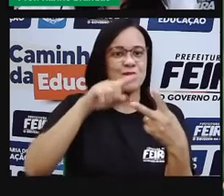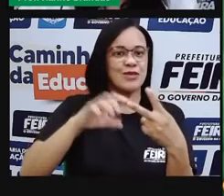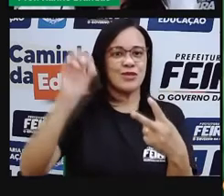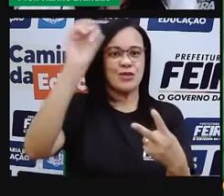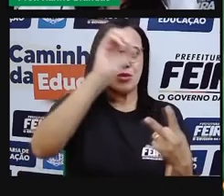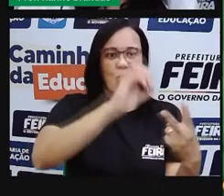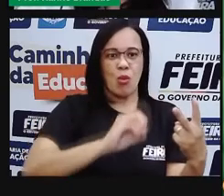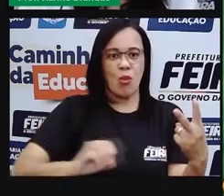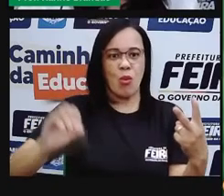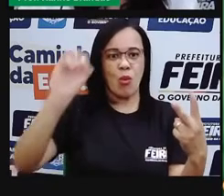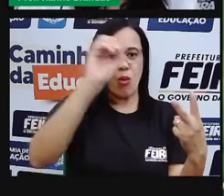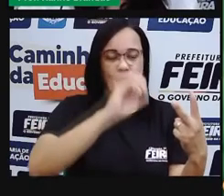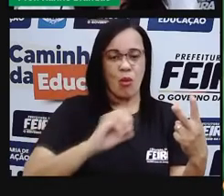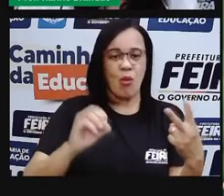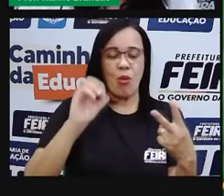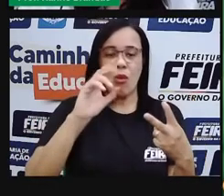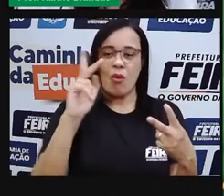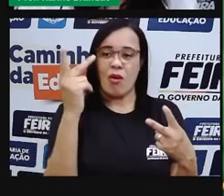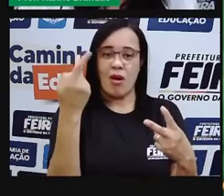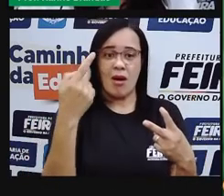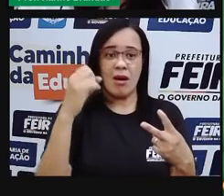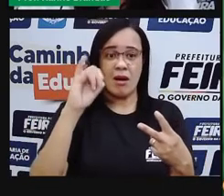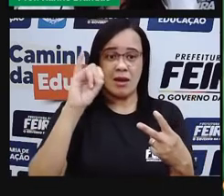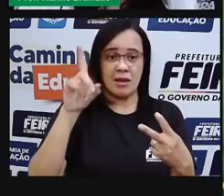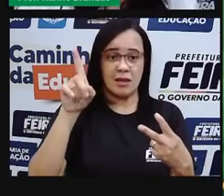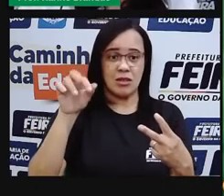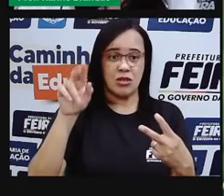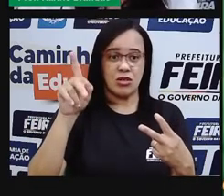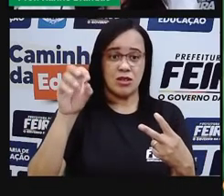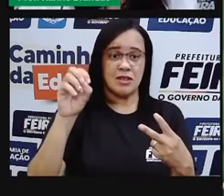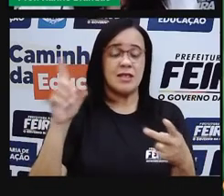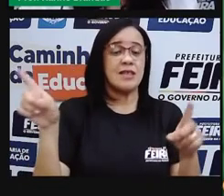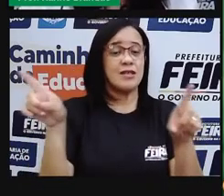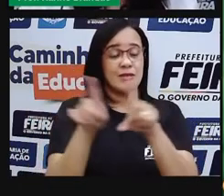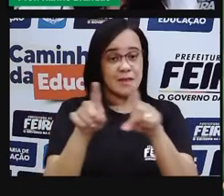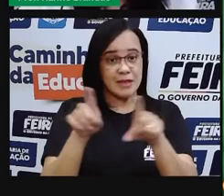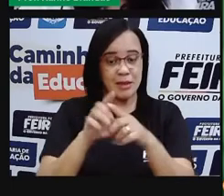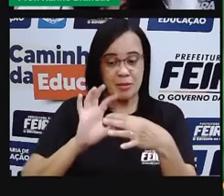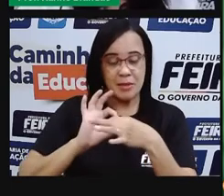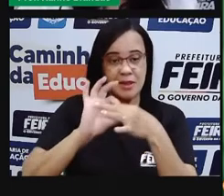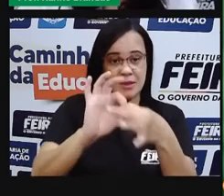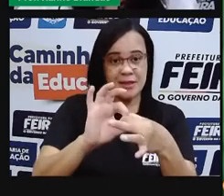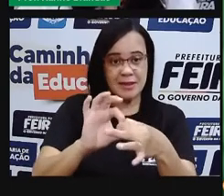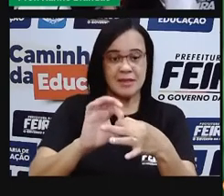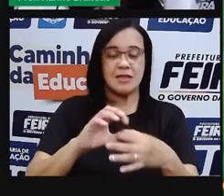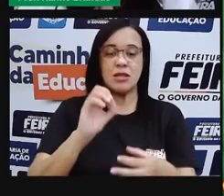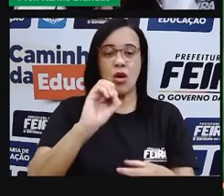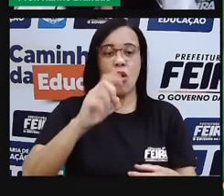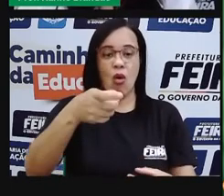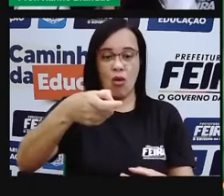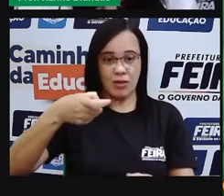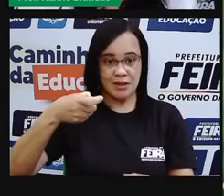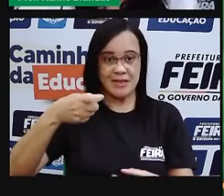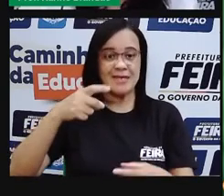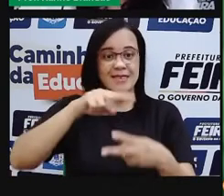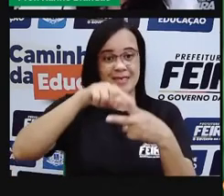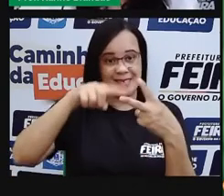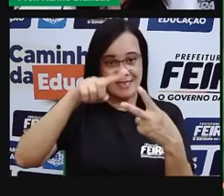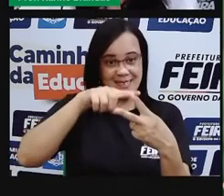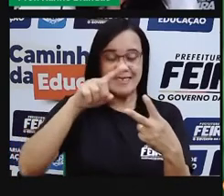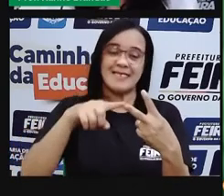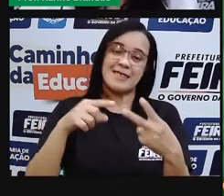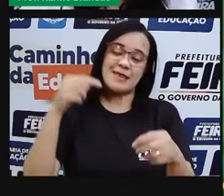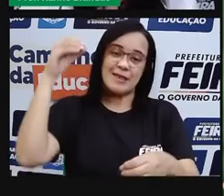hidrogênio ligados ao átomo de oxigênio. Então, por isso que a molécula da